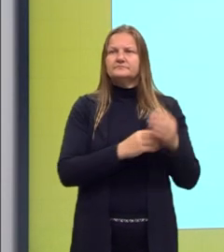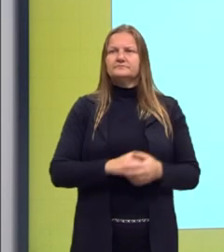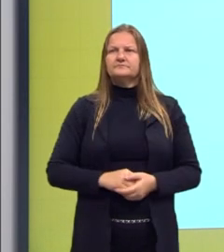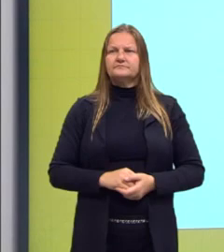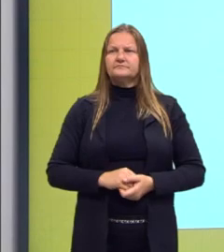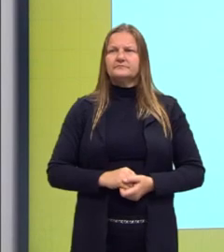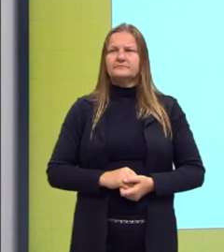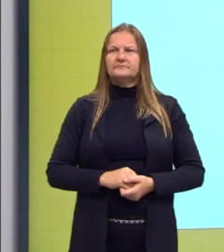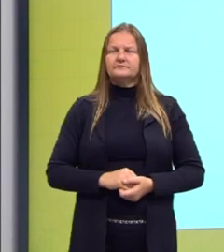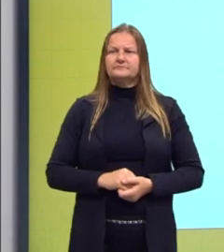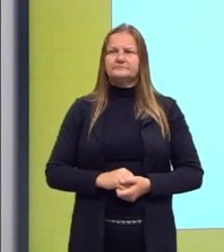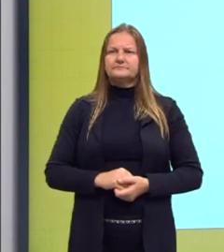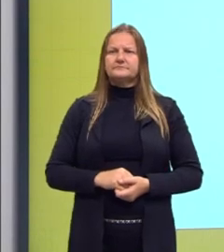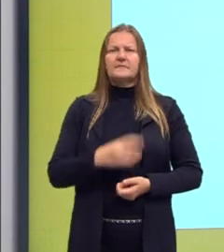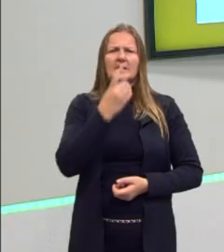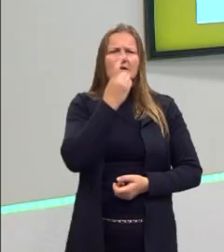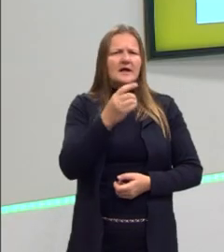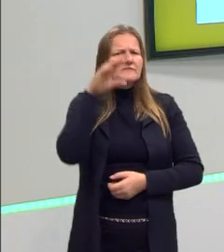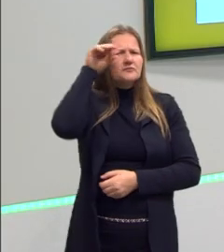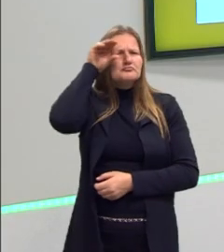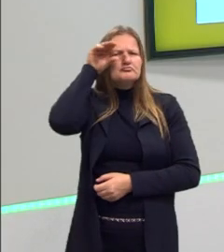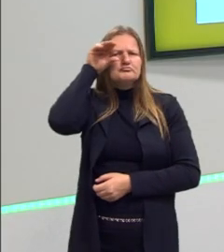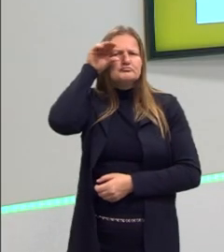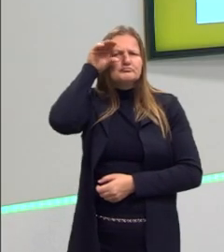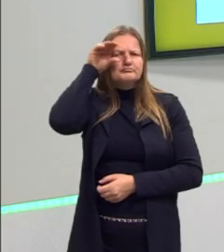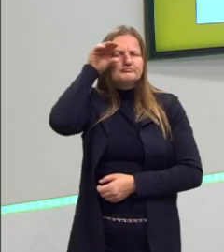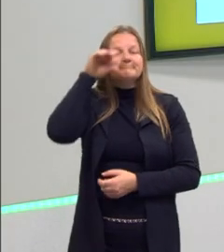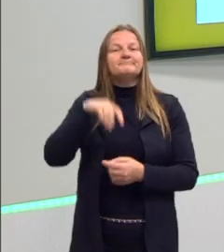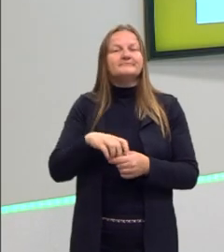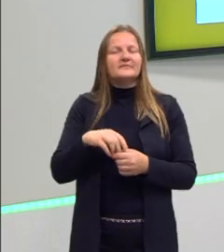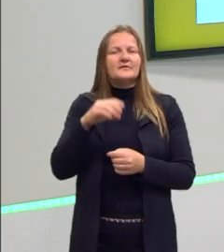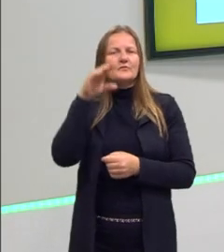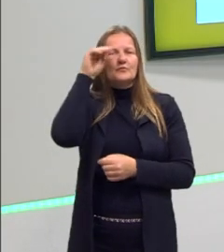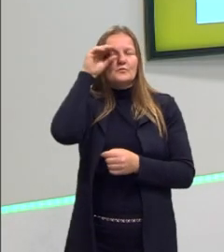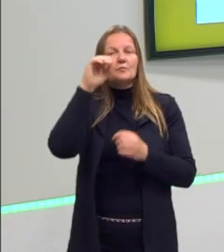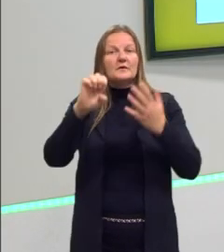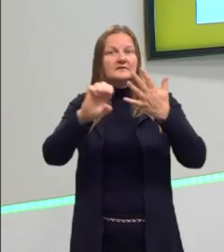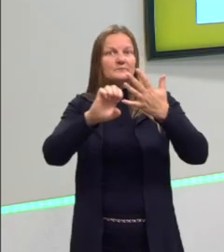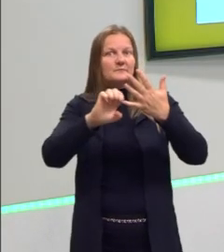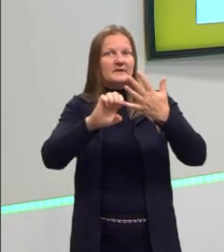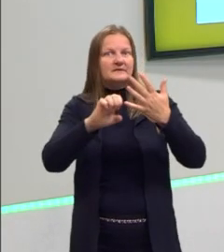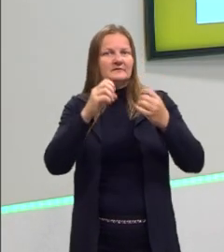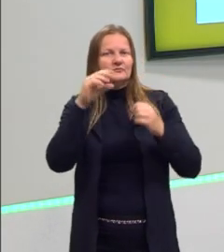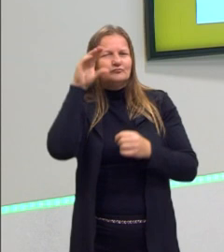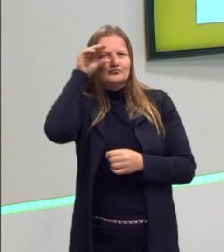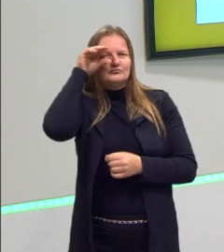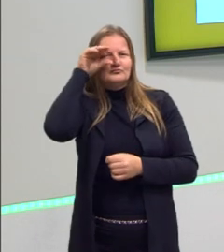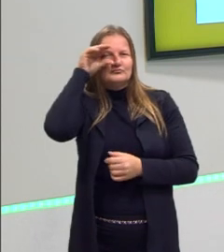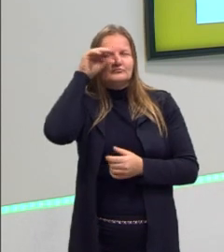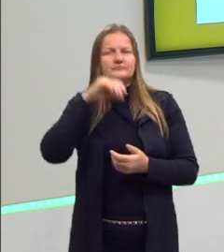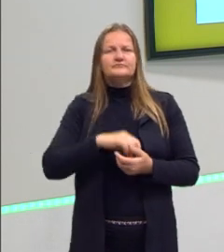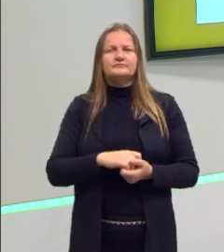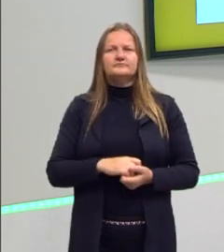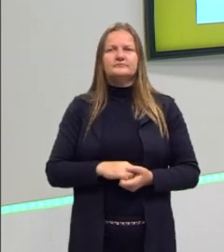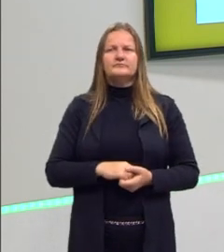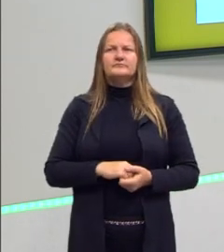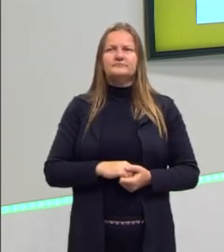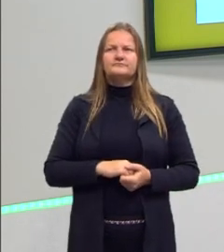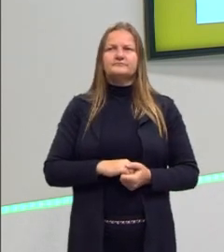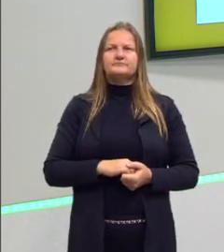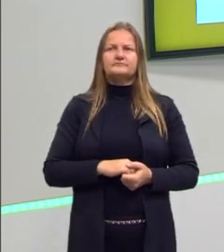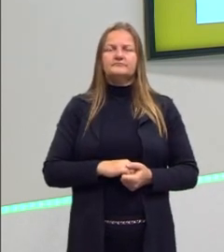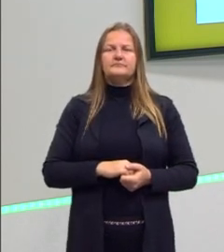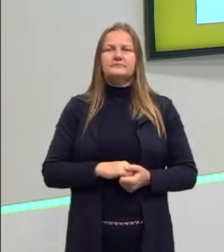Darwin, ele observou. Então, era uma espécie. São os tentilhões, né? Uma